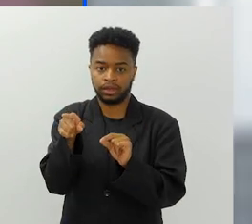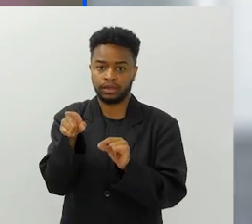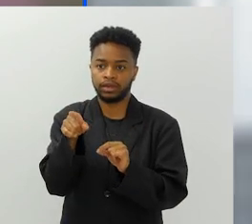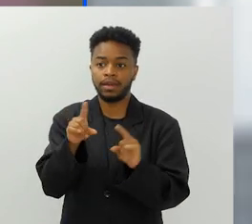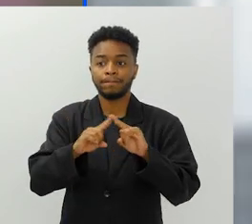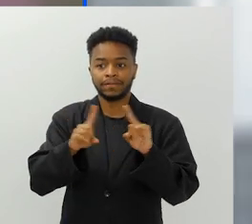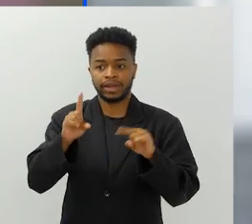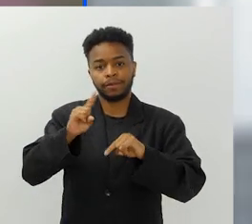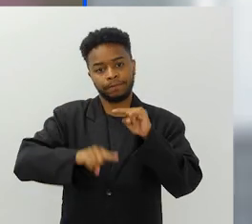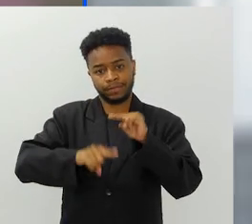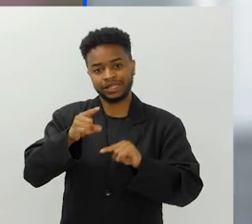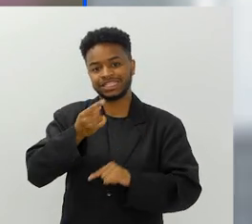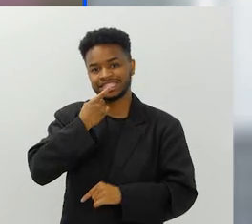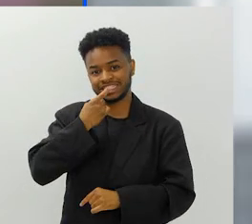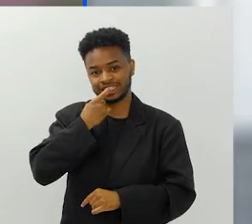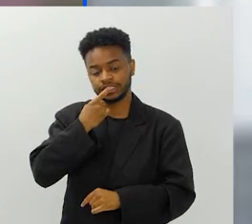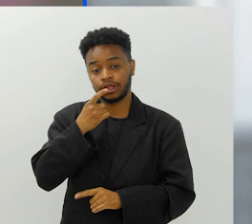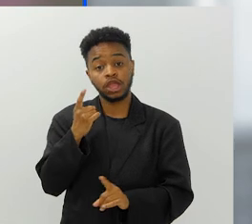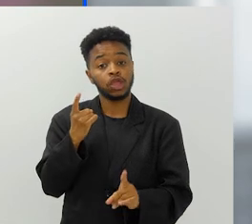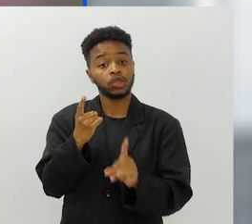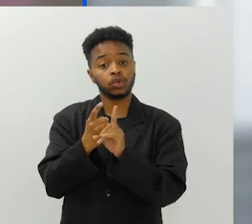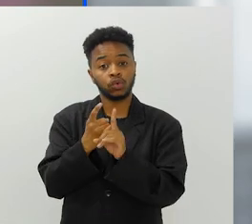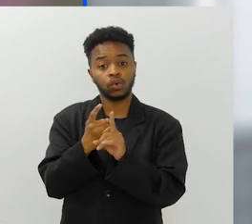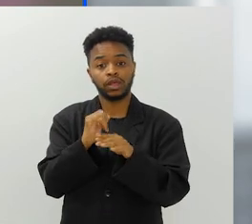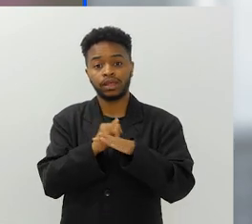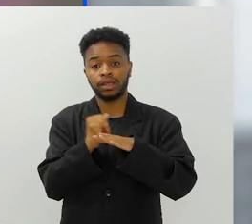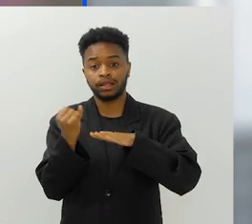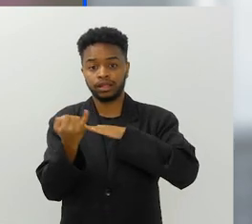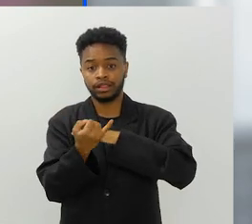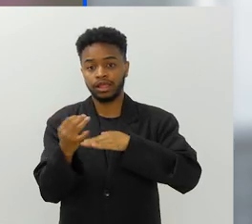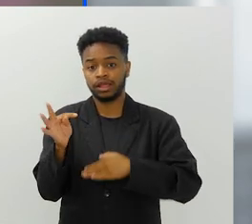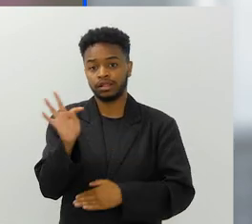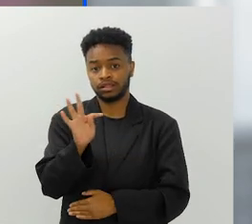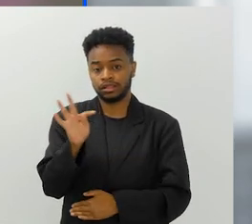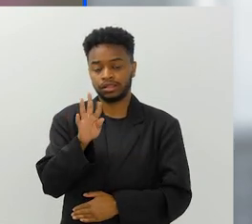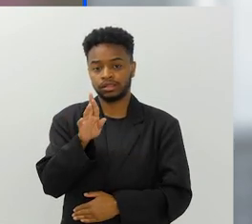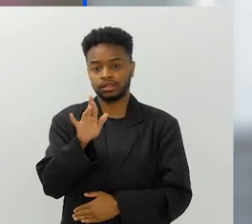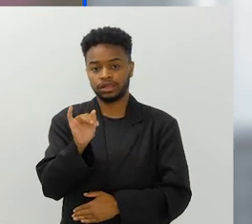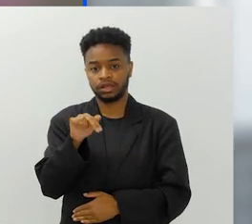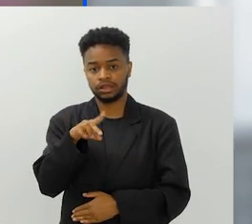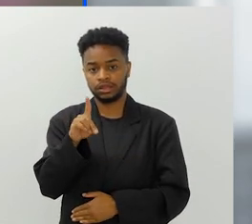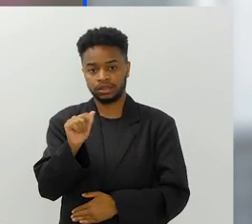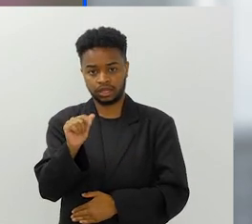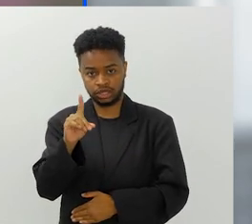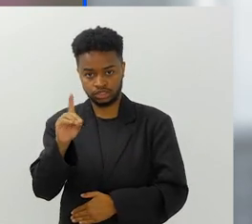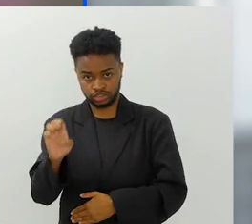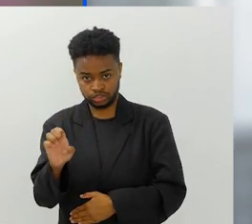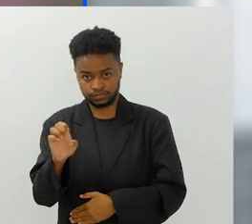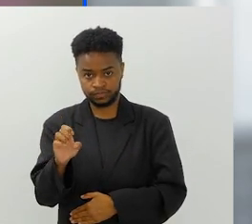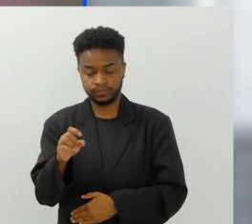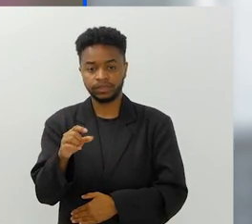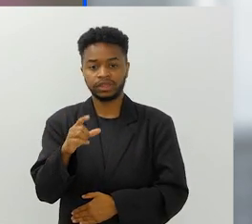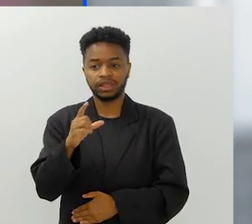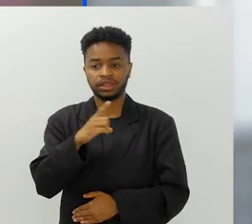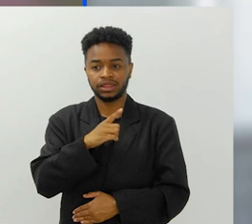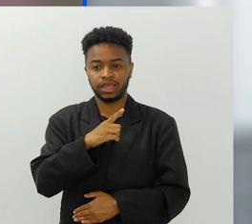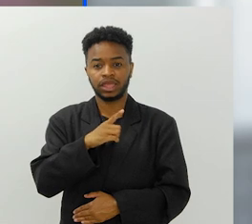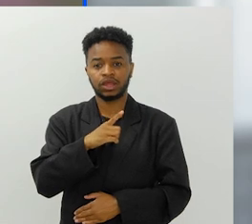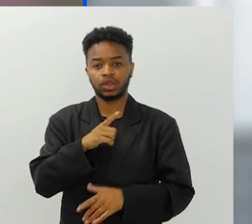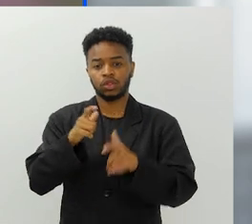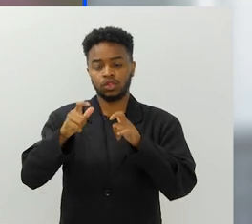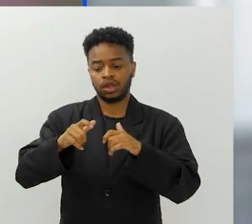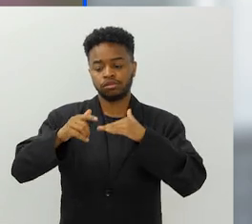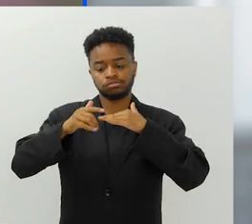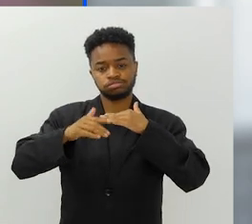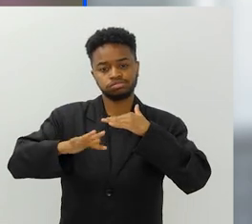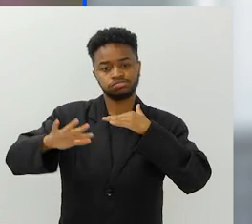mas ele é plástico e foi encontrado na ilha de Trindade num remanso que a gente chama de